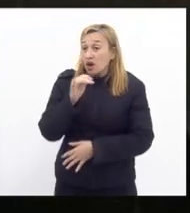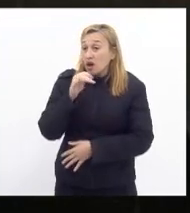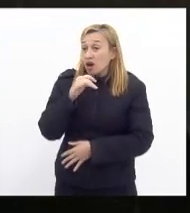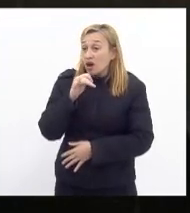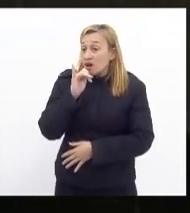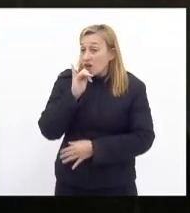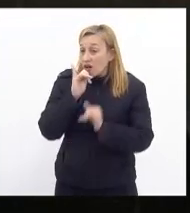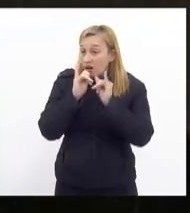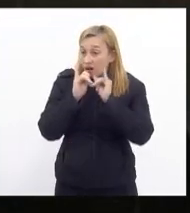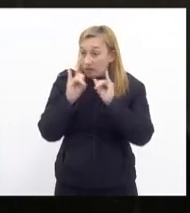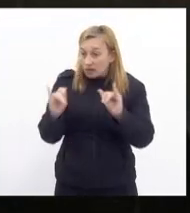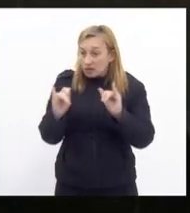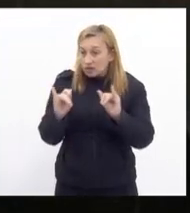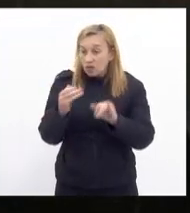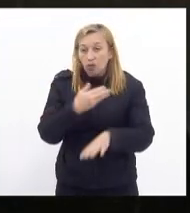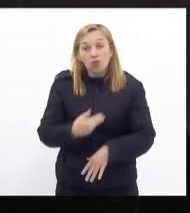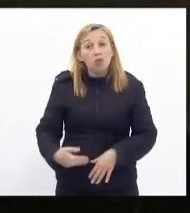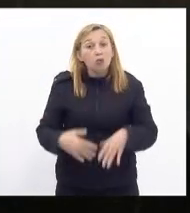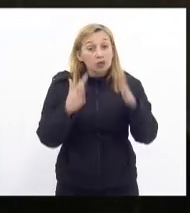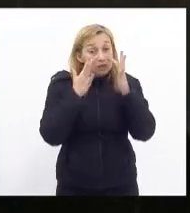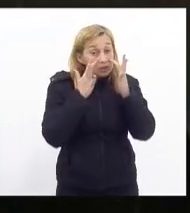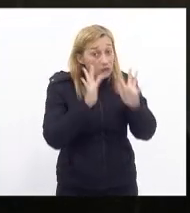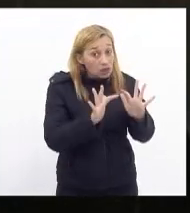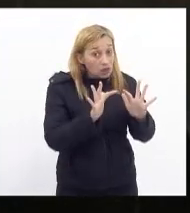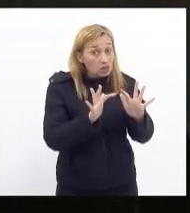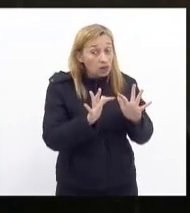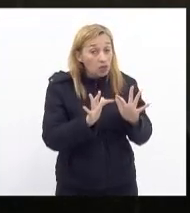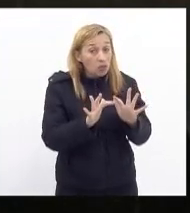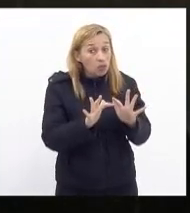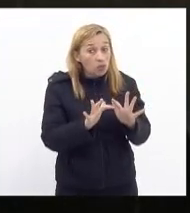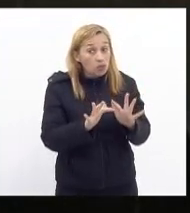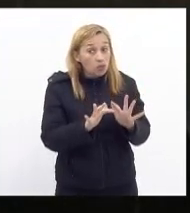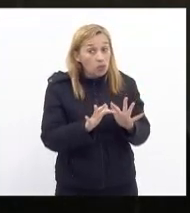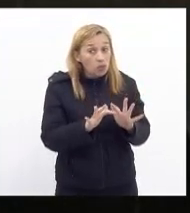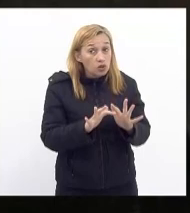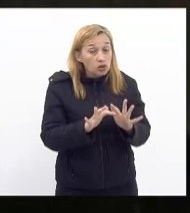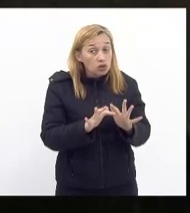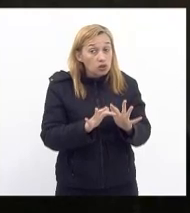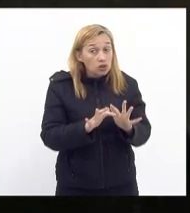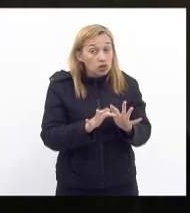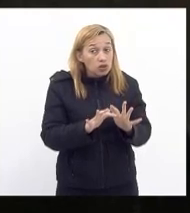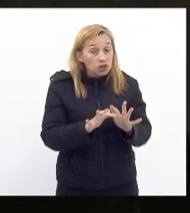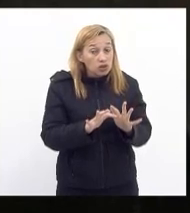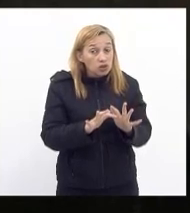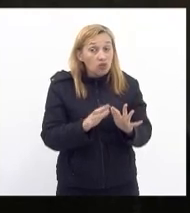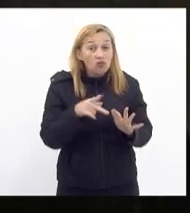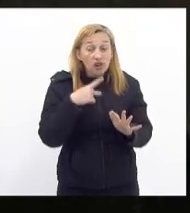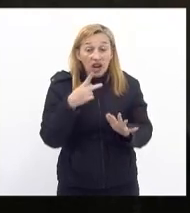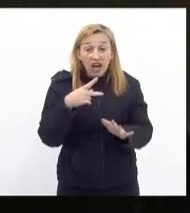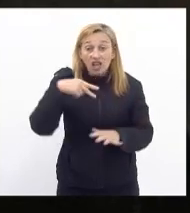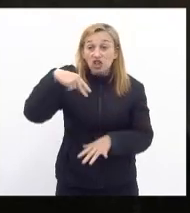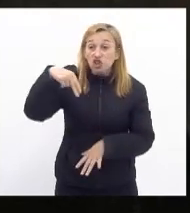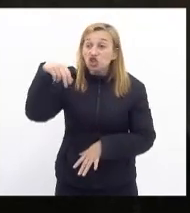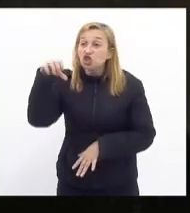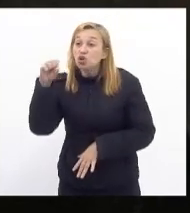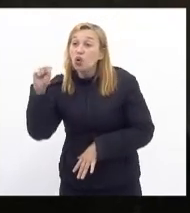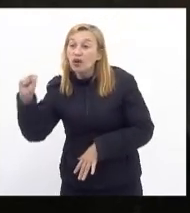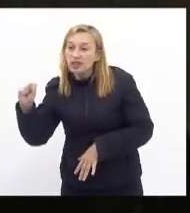governador que ele preste atenção nós aí agora vou falar nós